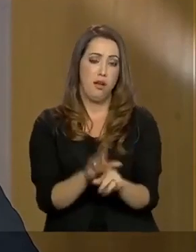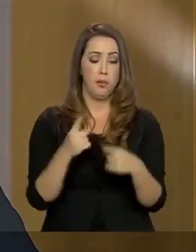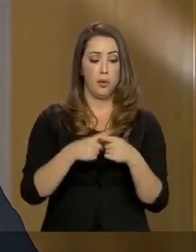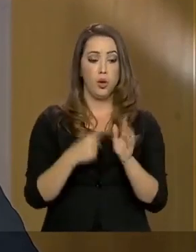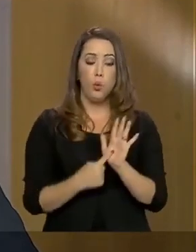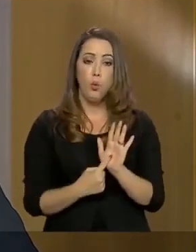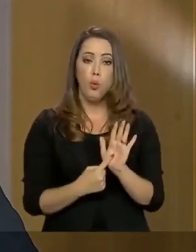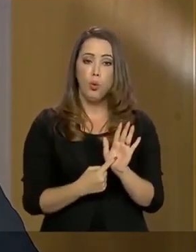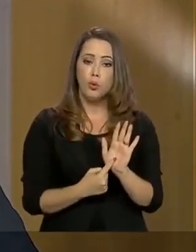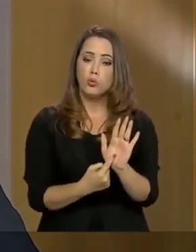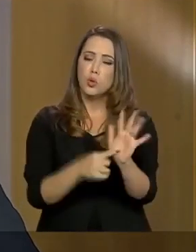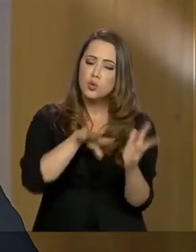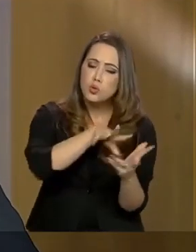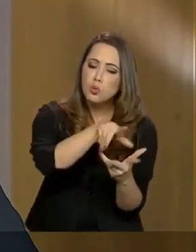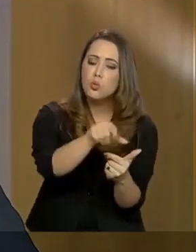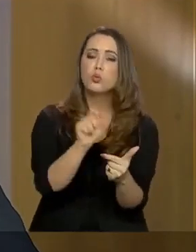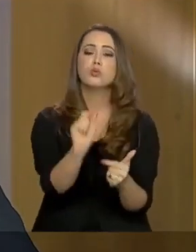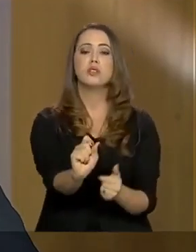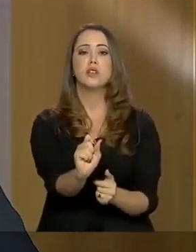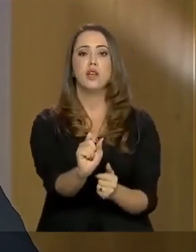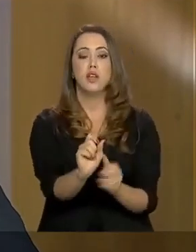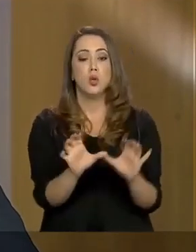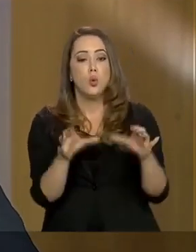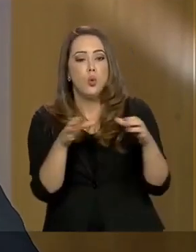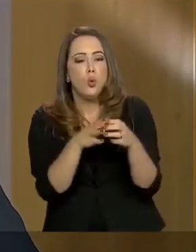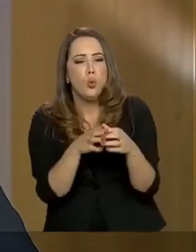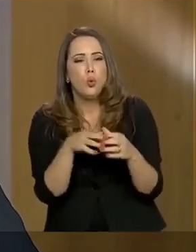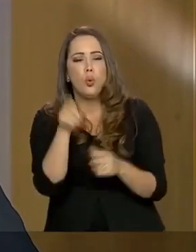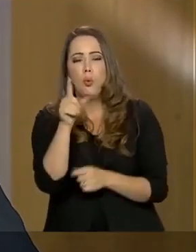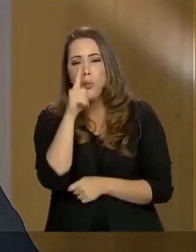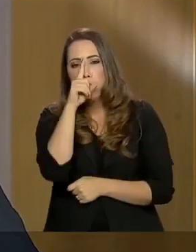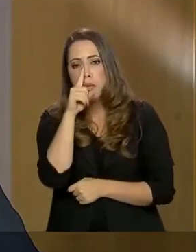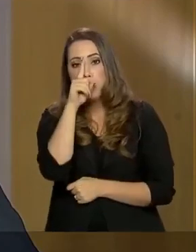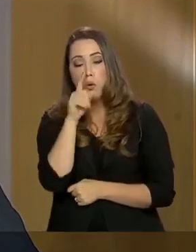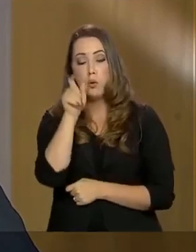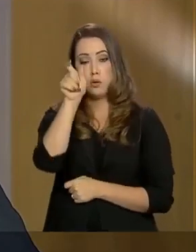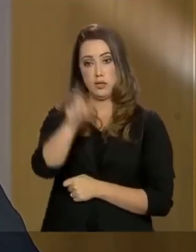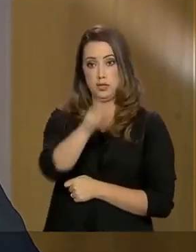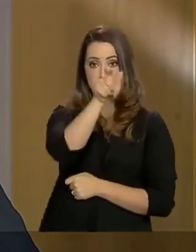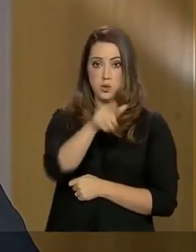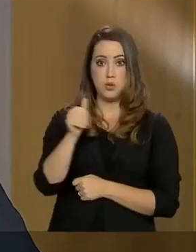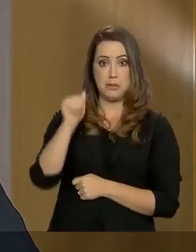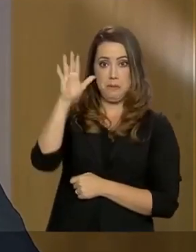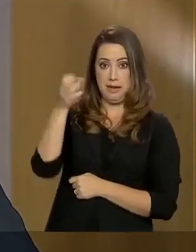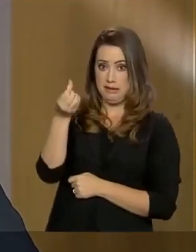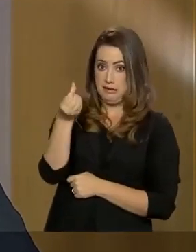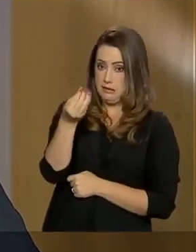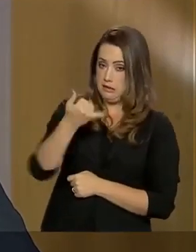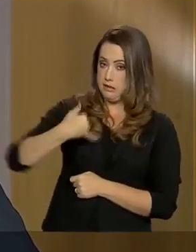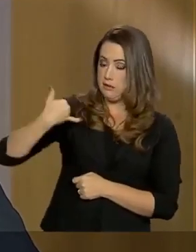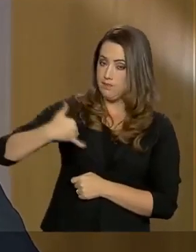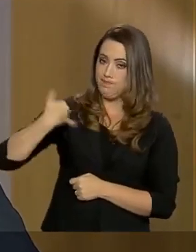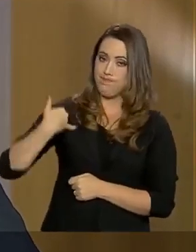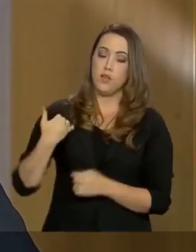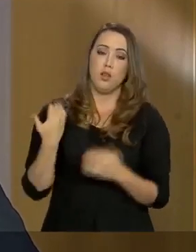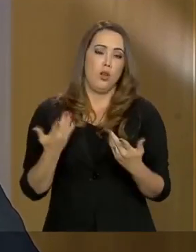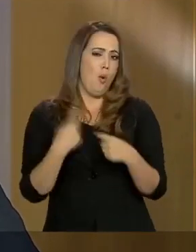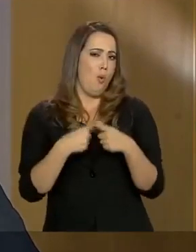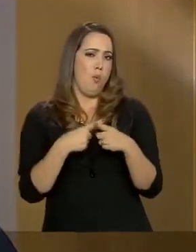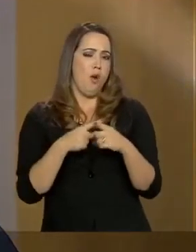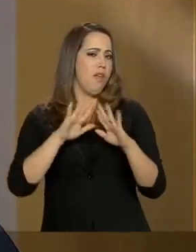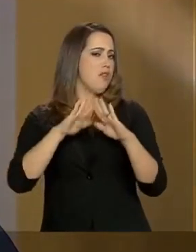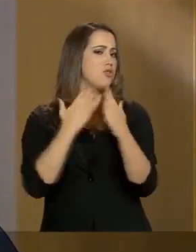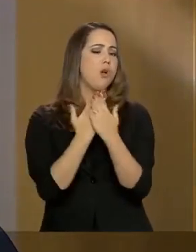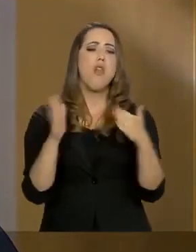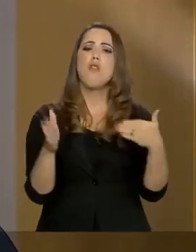mostrado que o grupo de risco é o das pessoas acima dos 60 anos. Então, por que fechar